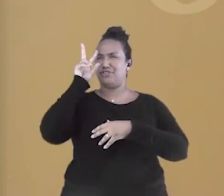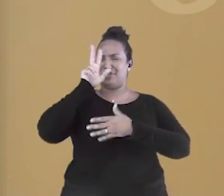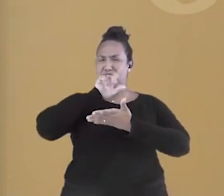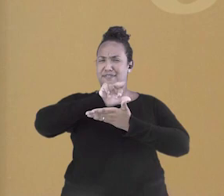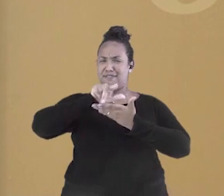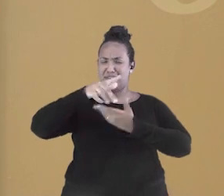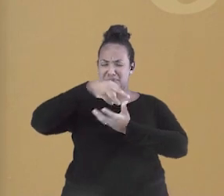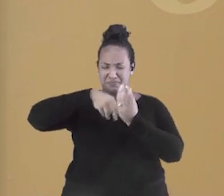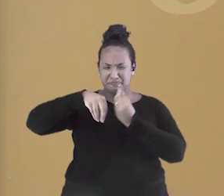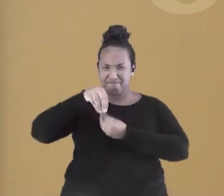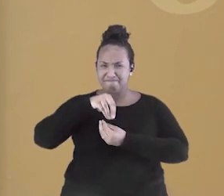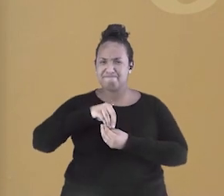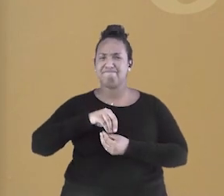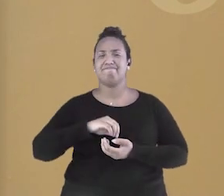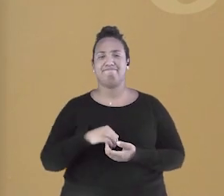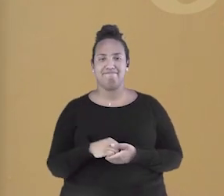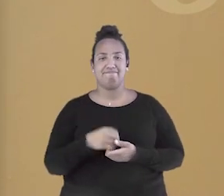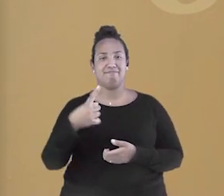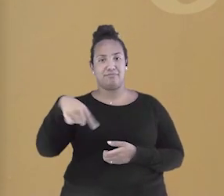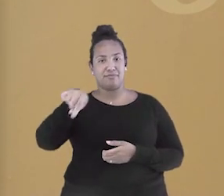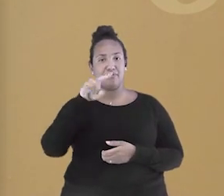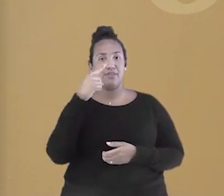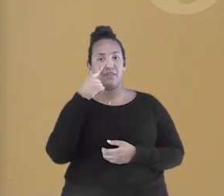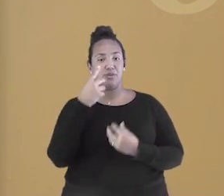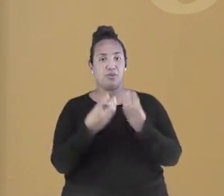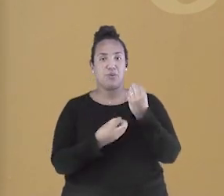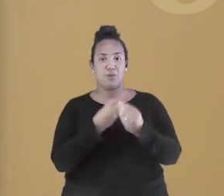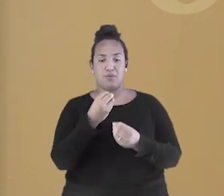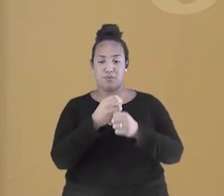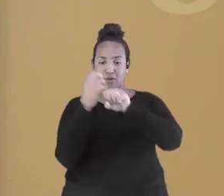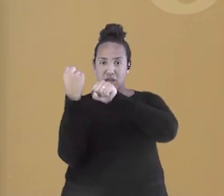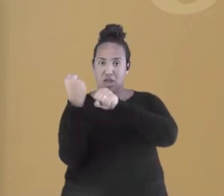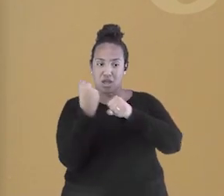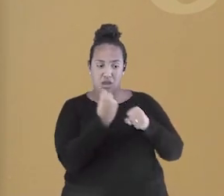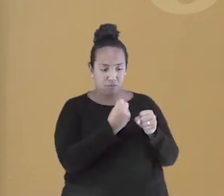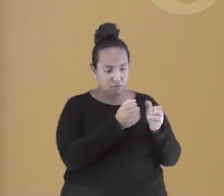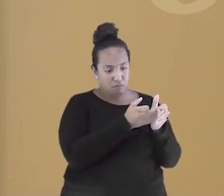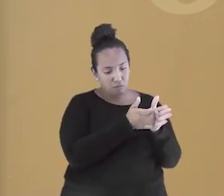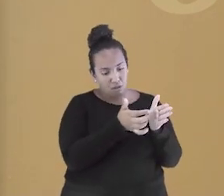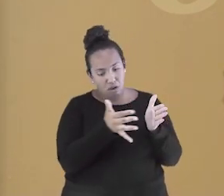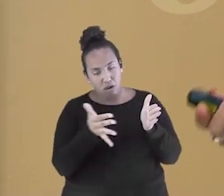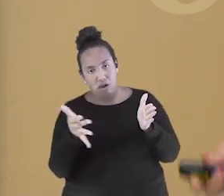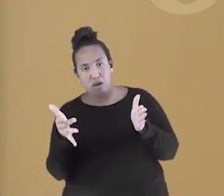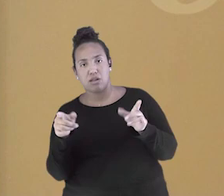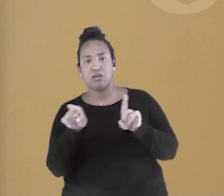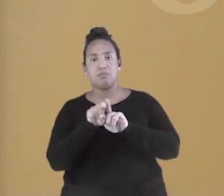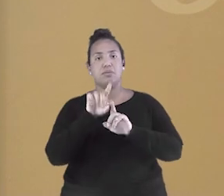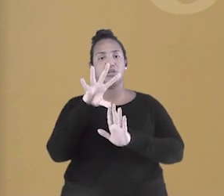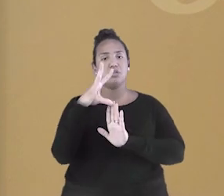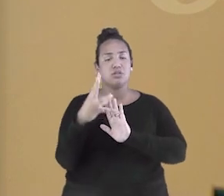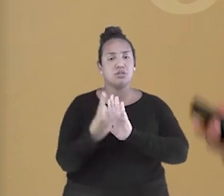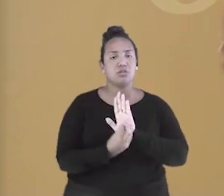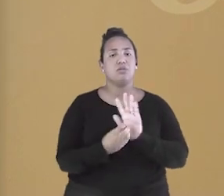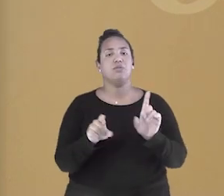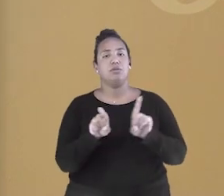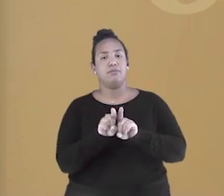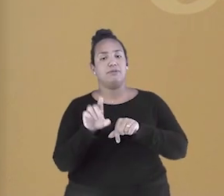Vimos hoje como foram os primeiros anos de república, as primeiras medidas e até a primeira constituição.